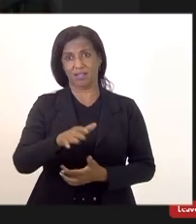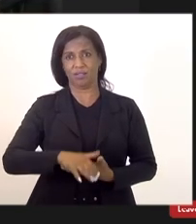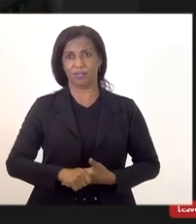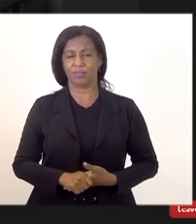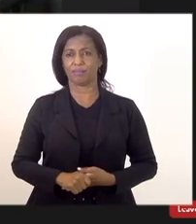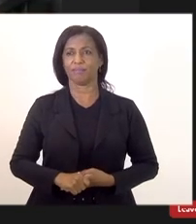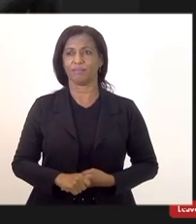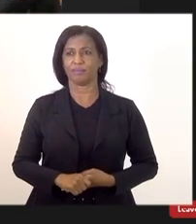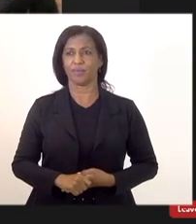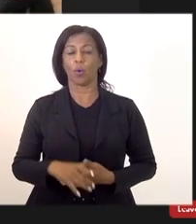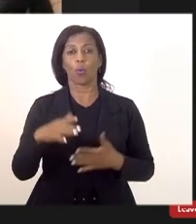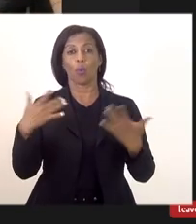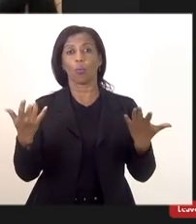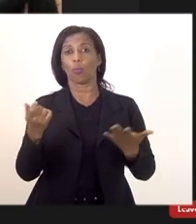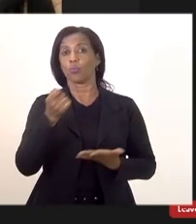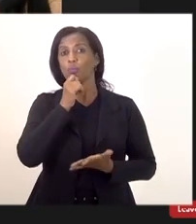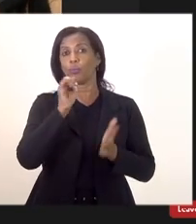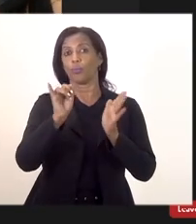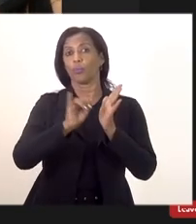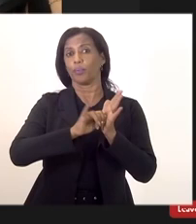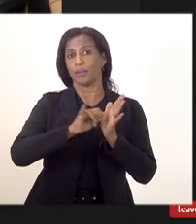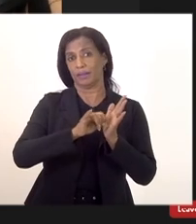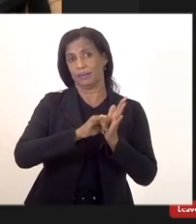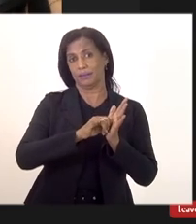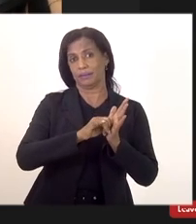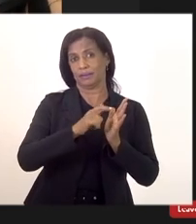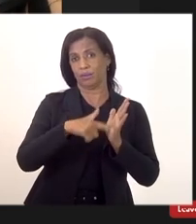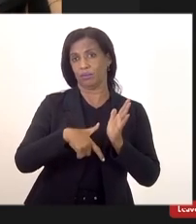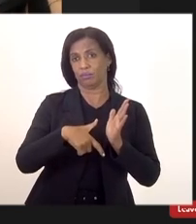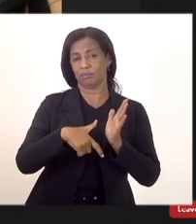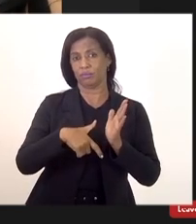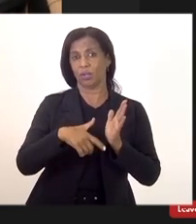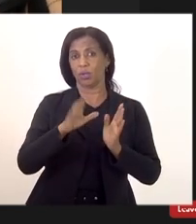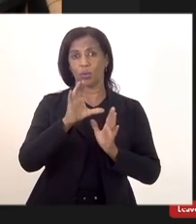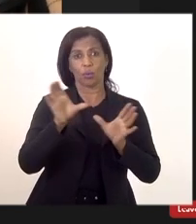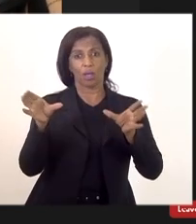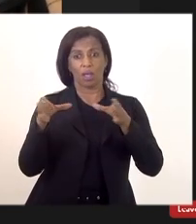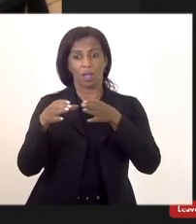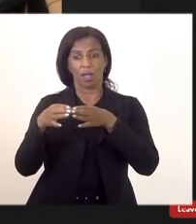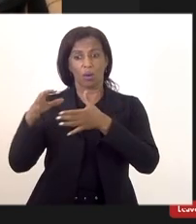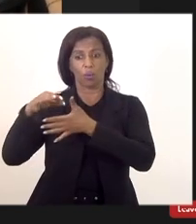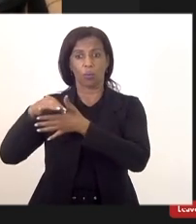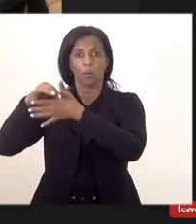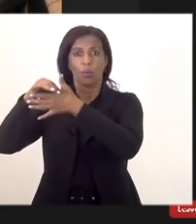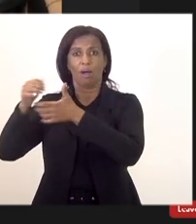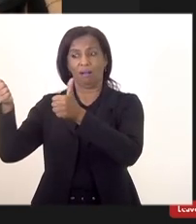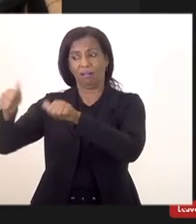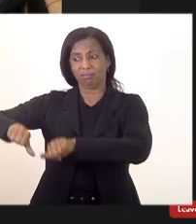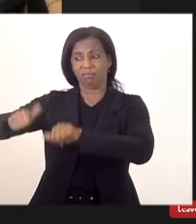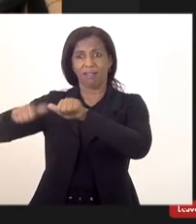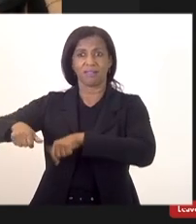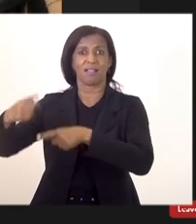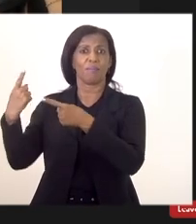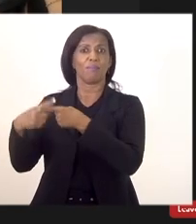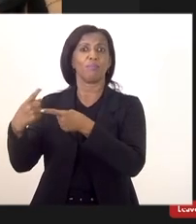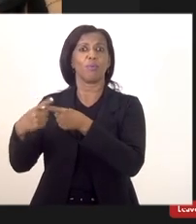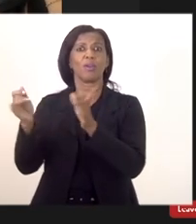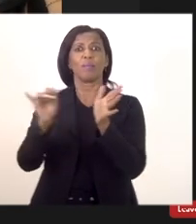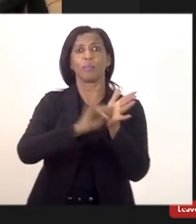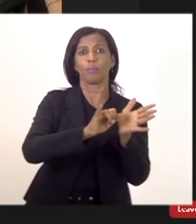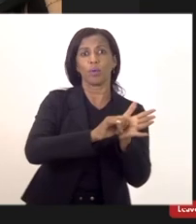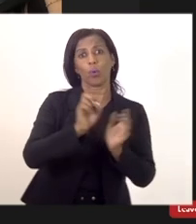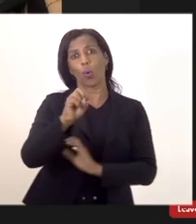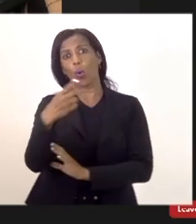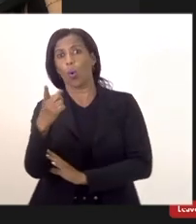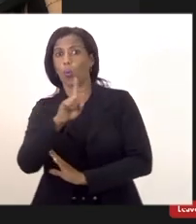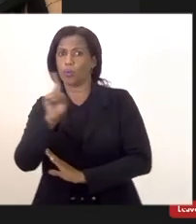não tem essa publicação na verdade não cabe nem o comando atual do bombeiro fazer análise do porquê publicou deixou de publicar isso é